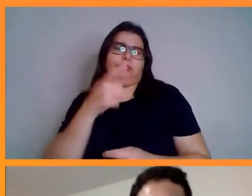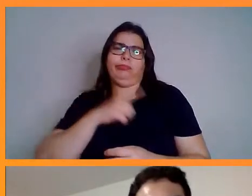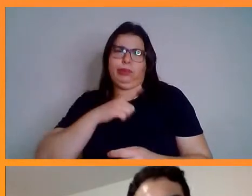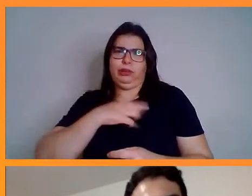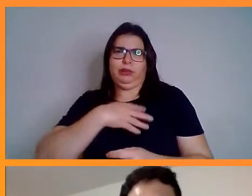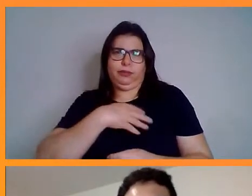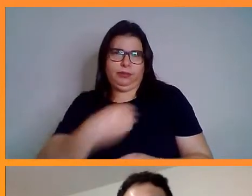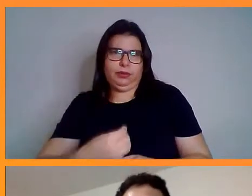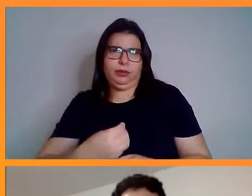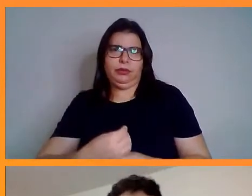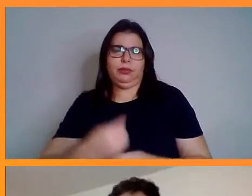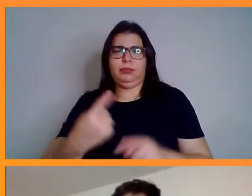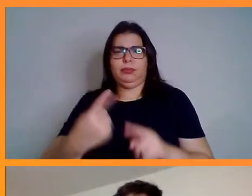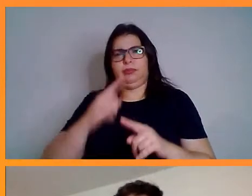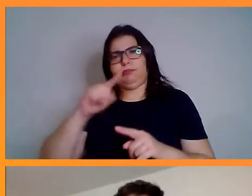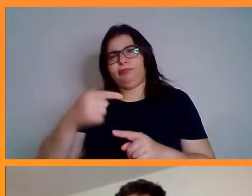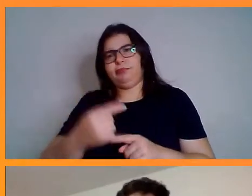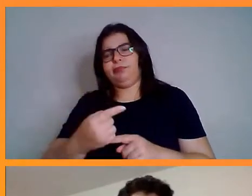uma dessas, né, fica complicado.